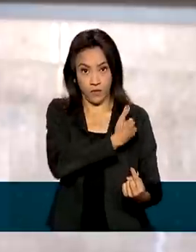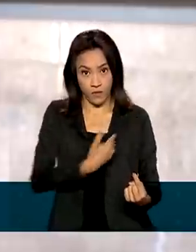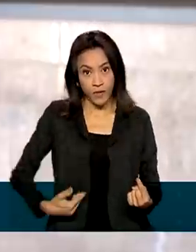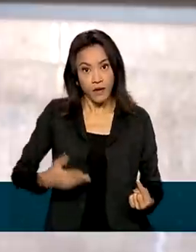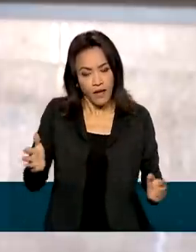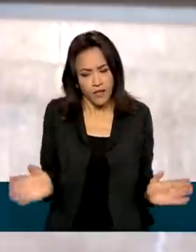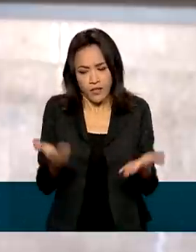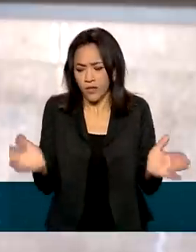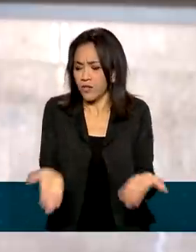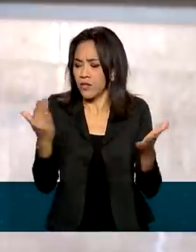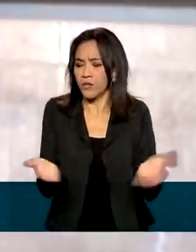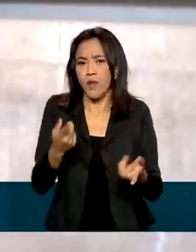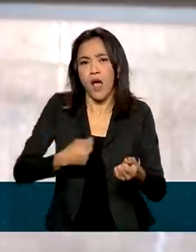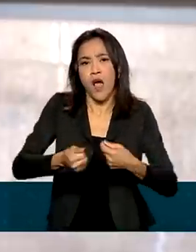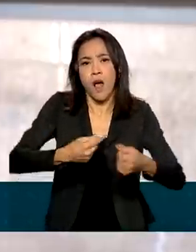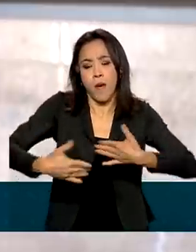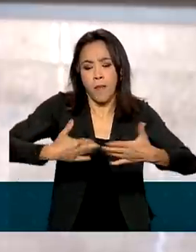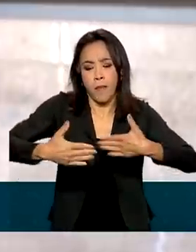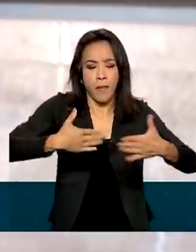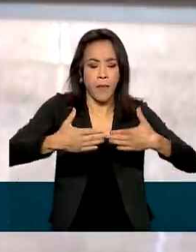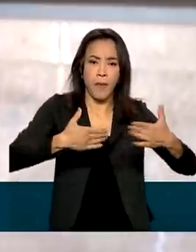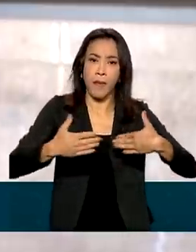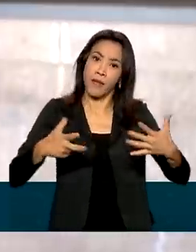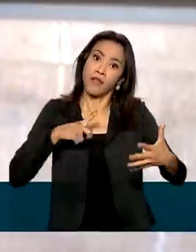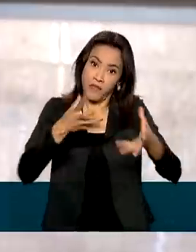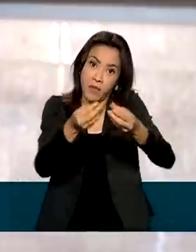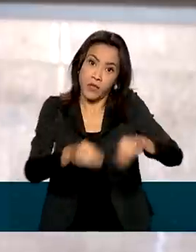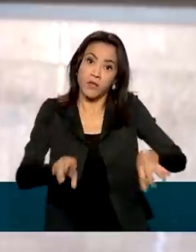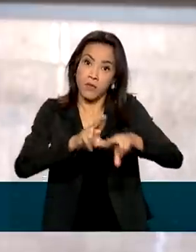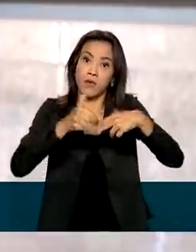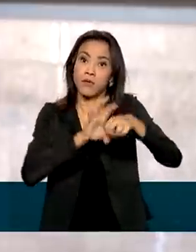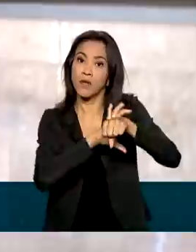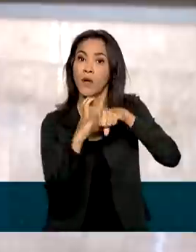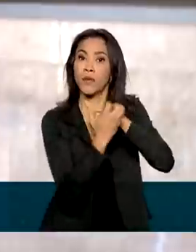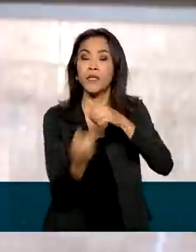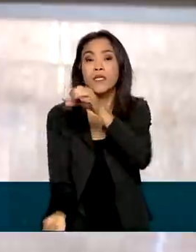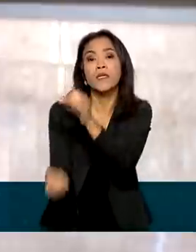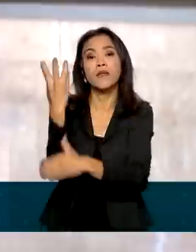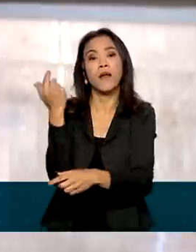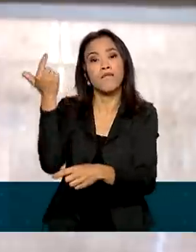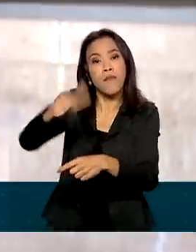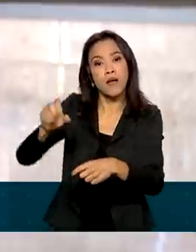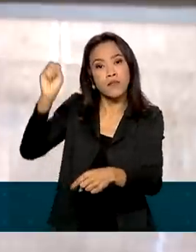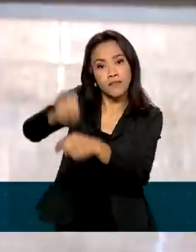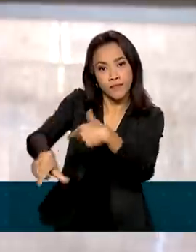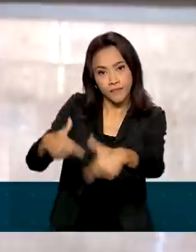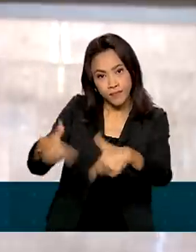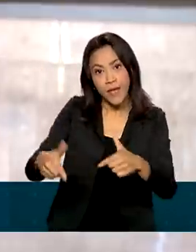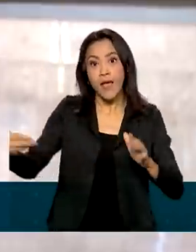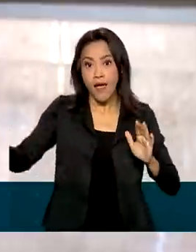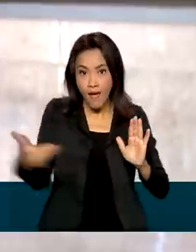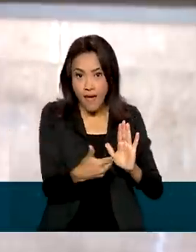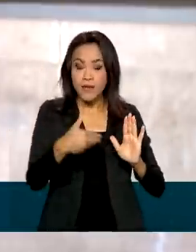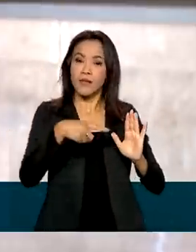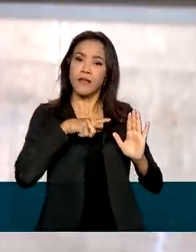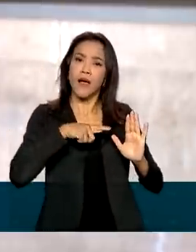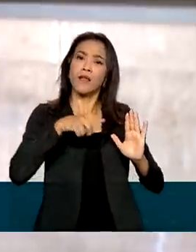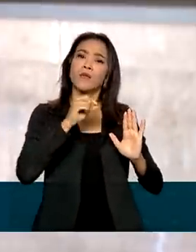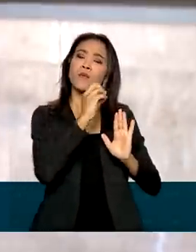afetada pela pandemia de Covid-19 e também gerar mais emprego e renda. A medida está em um decreto publicado